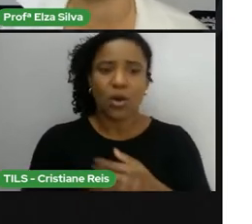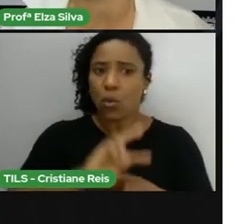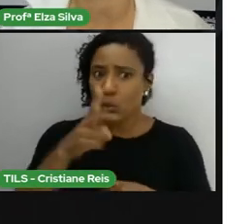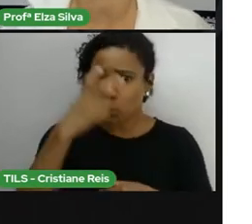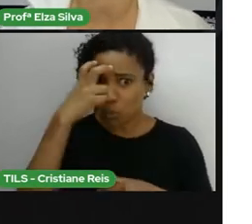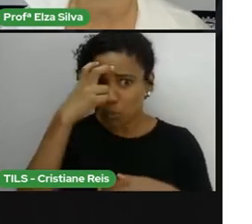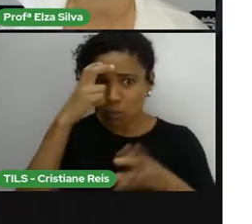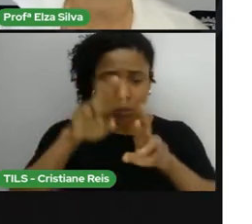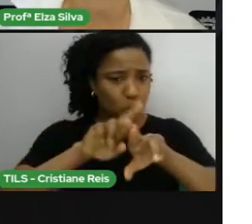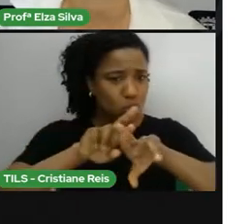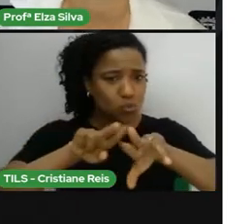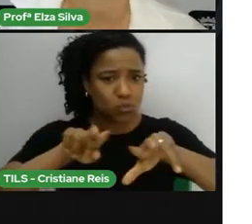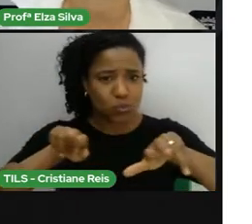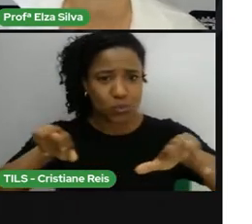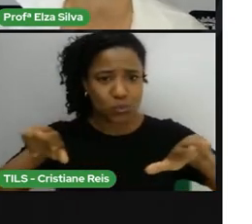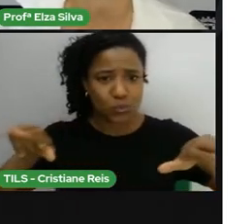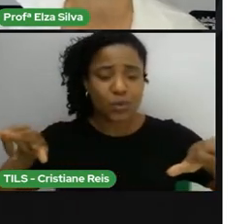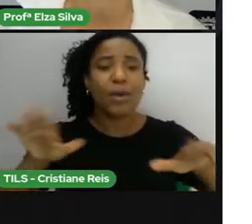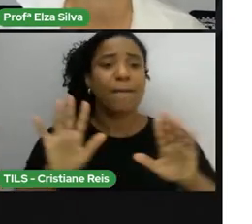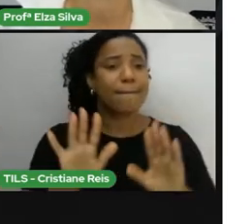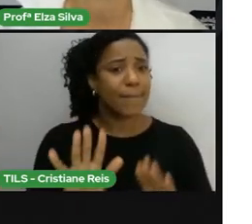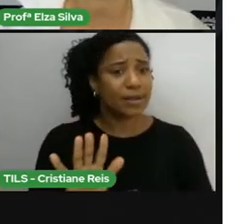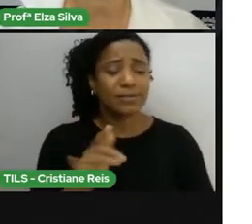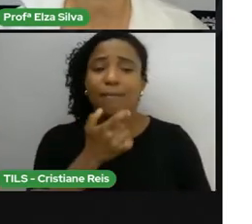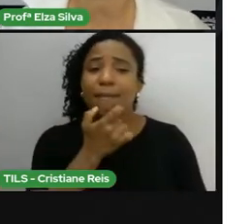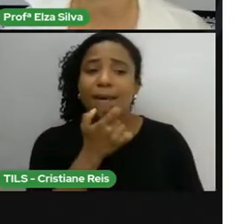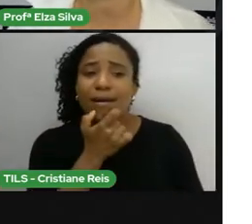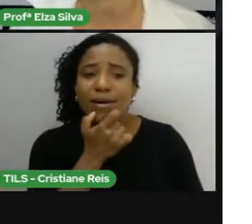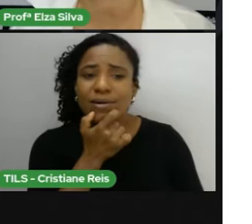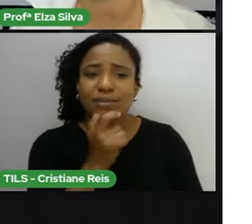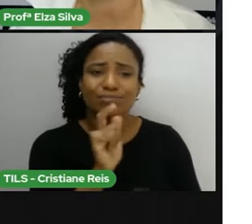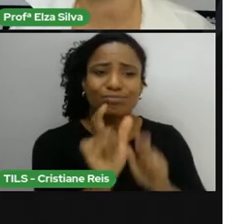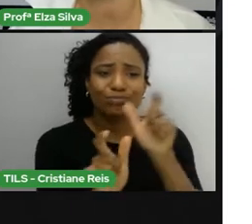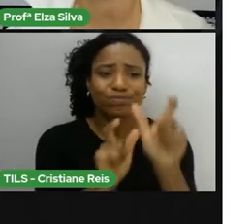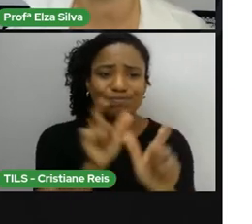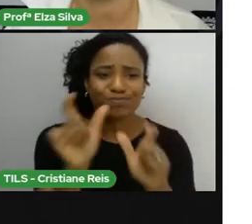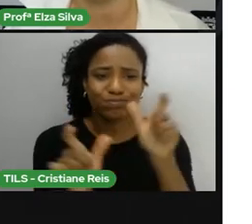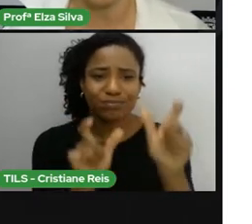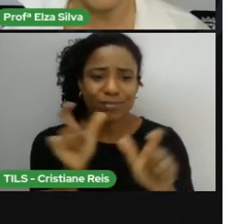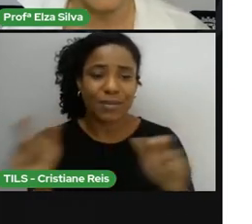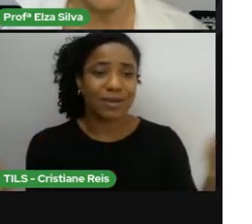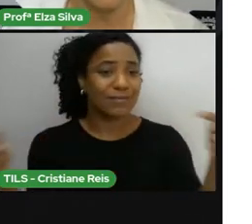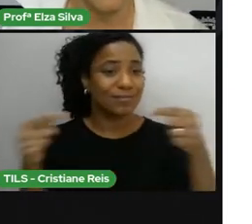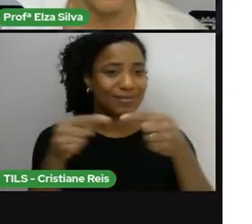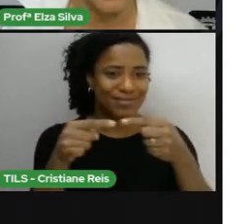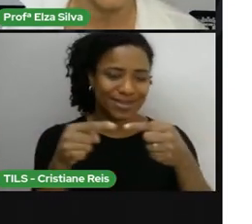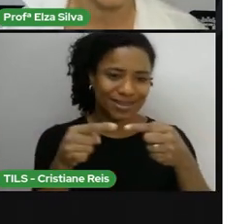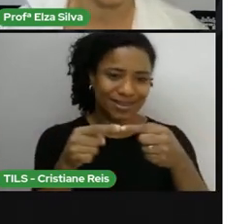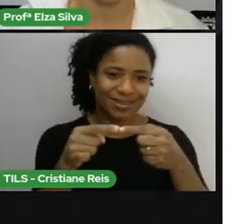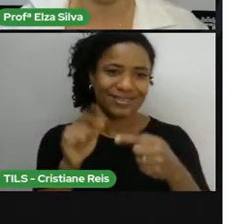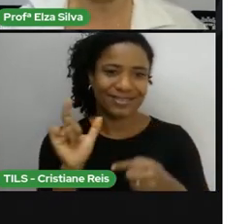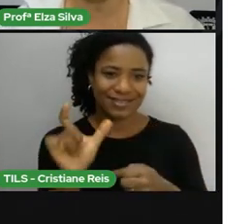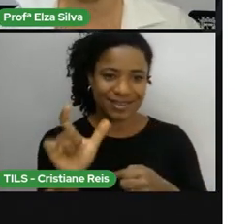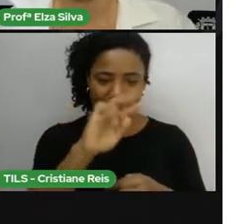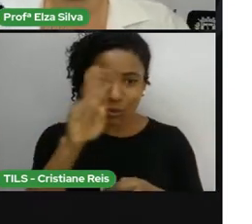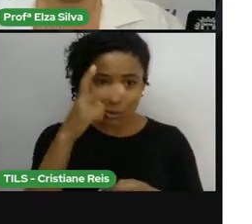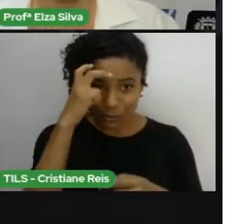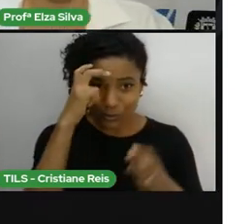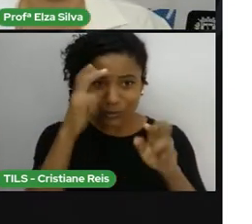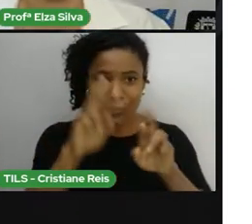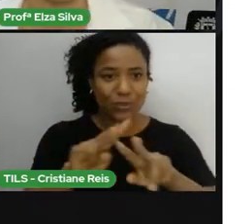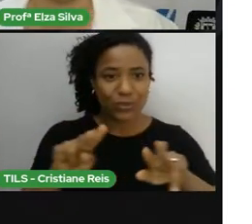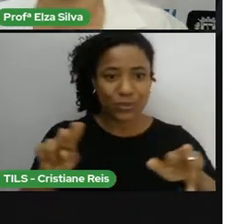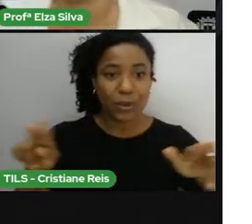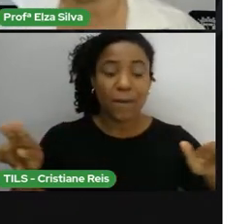palavras que vocês podem explorar em inglês que está relacionado a este termo. Porém, hoje, eu gostaria de